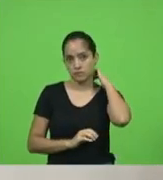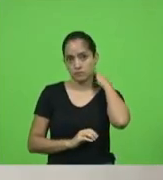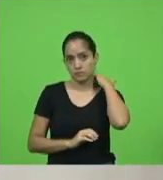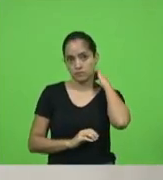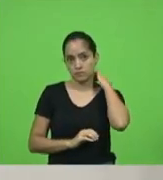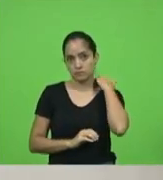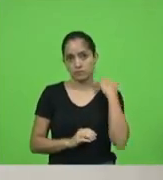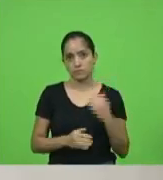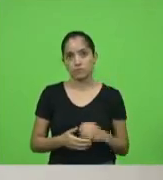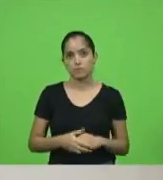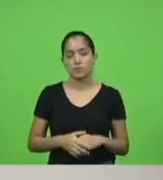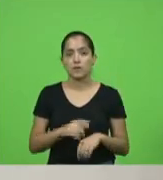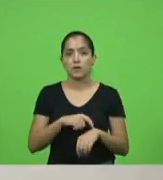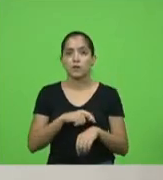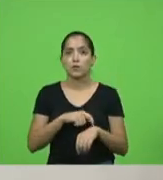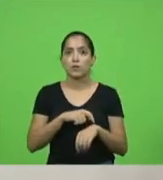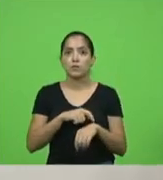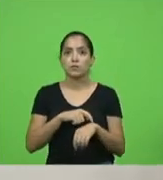horário.